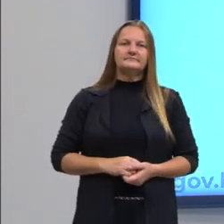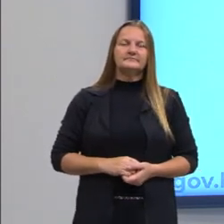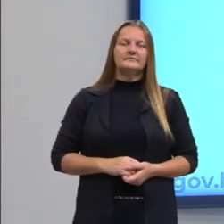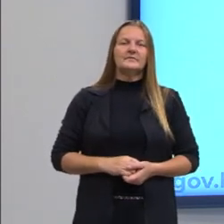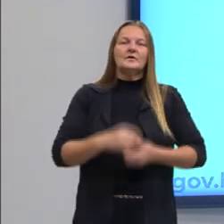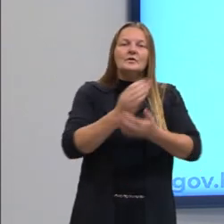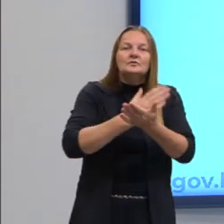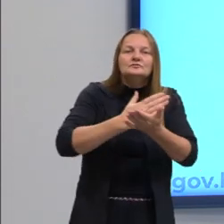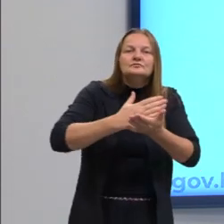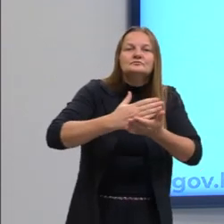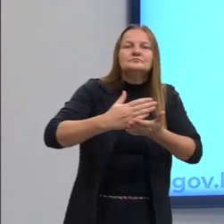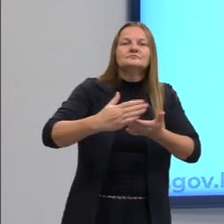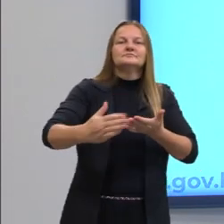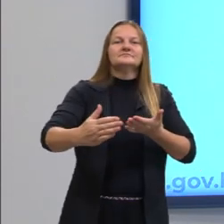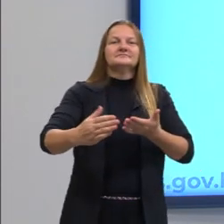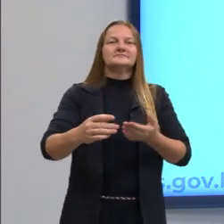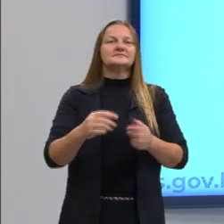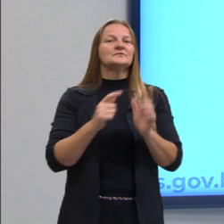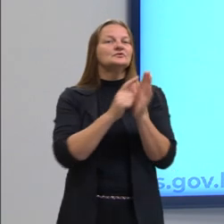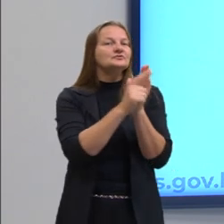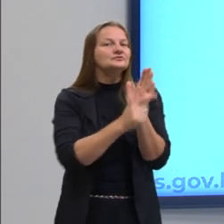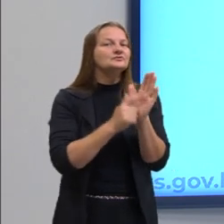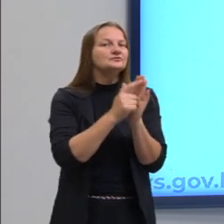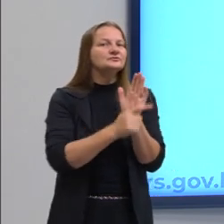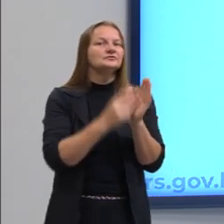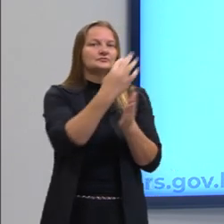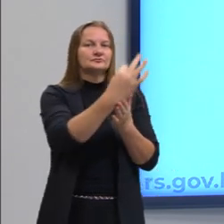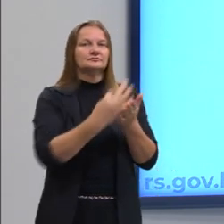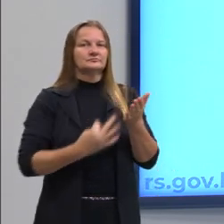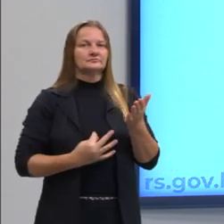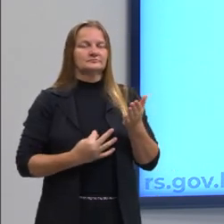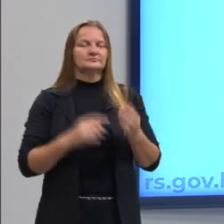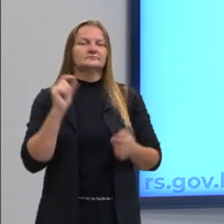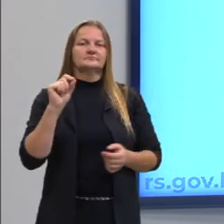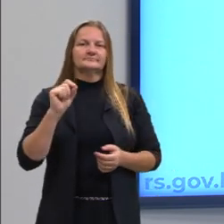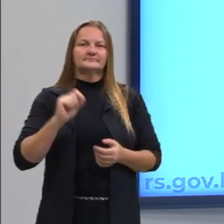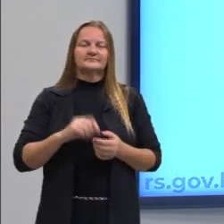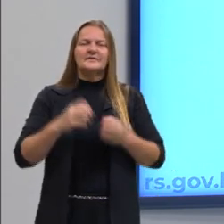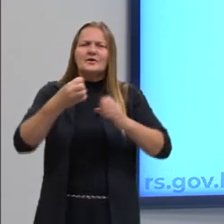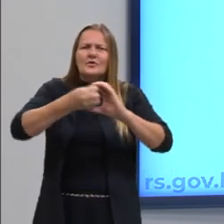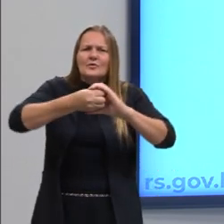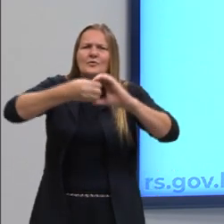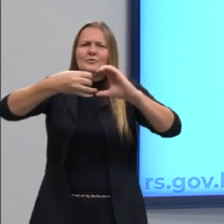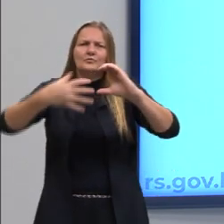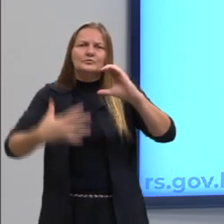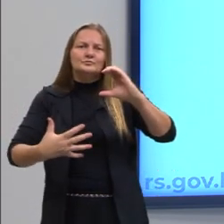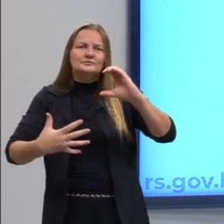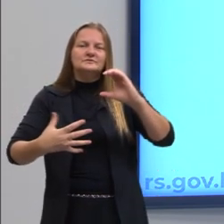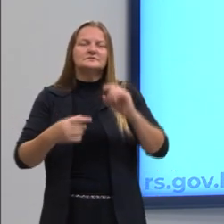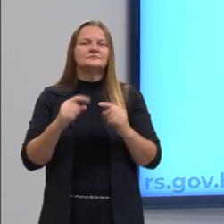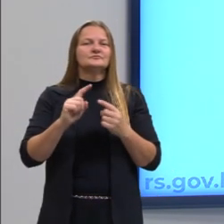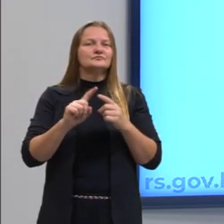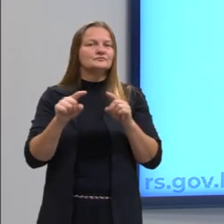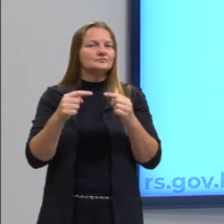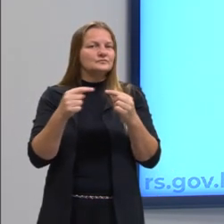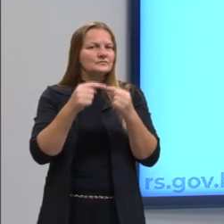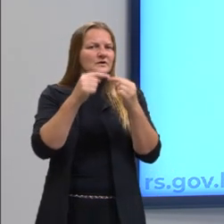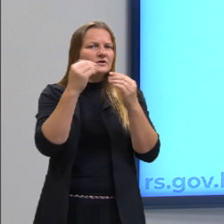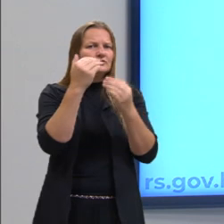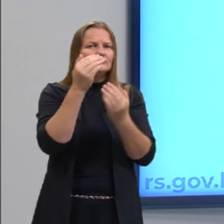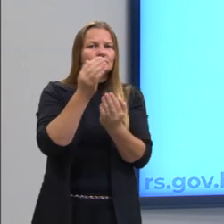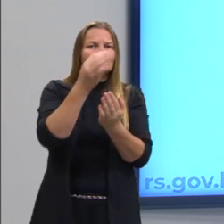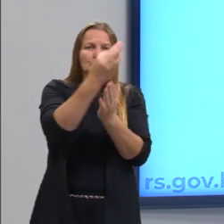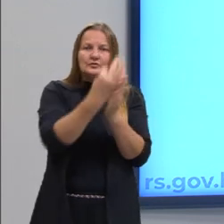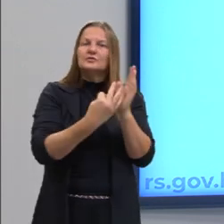Começaremos falando, então, sobre gêneros textuais. Gêneros textuais vão trazer características comuns presentes em